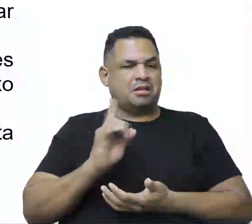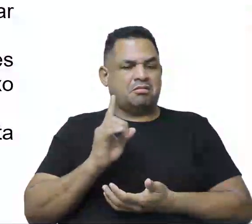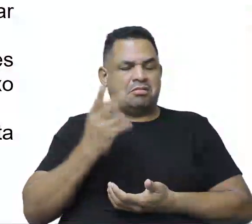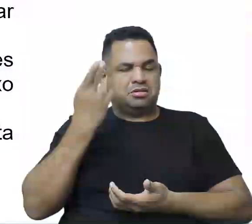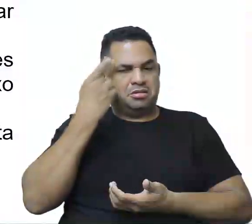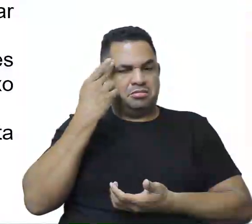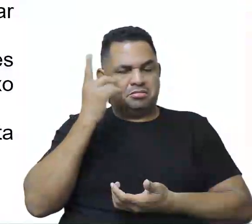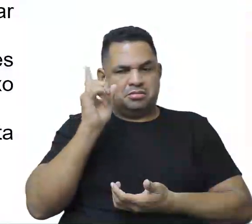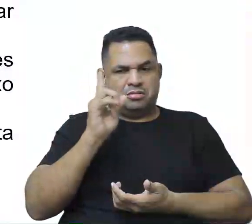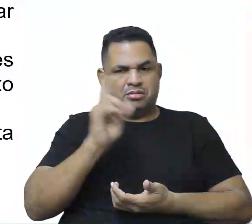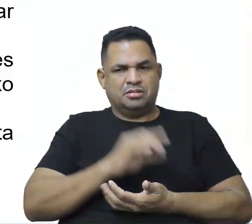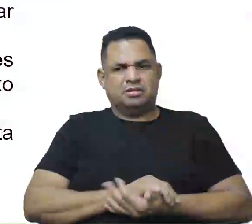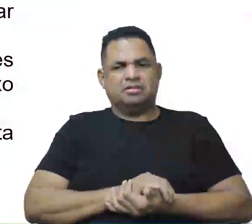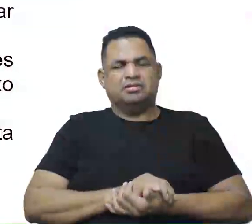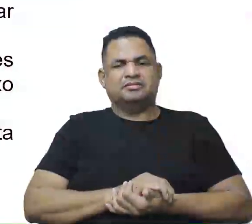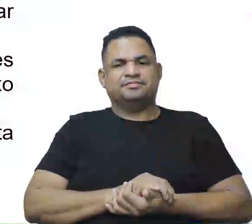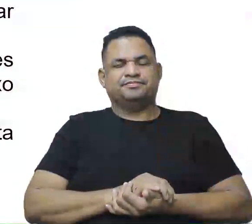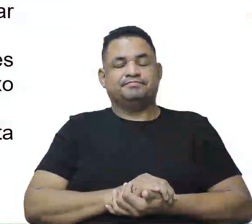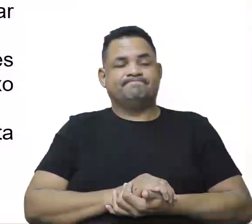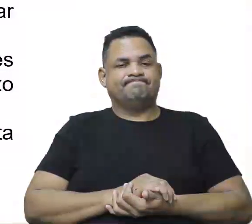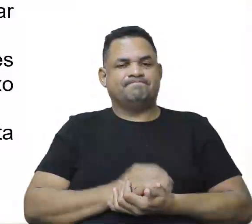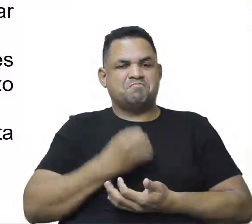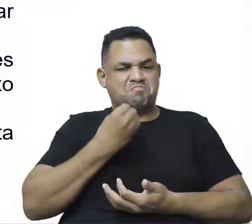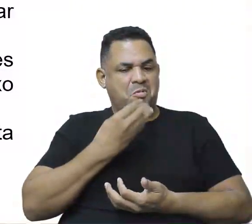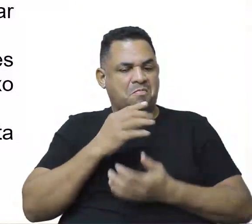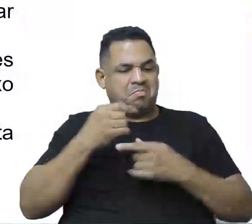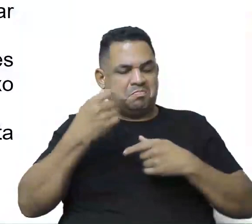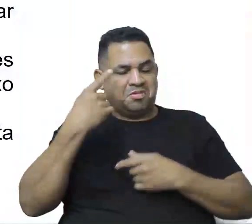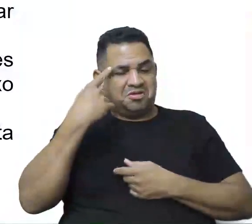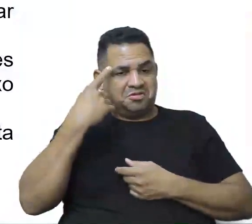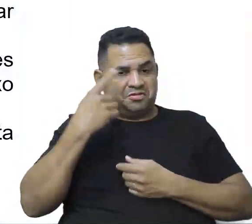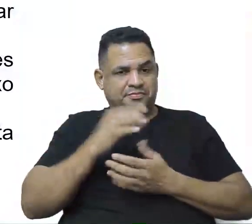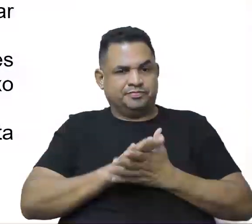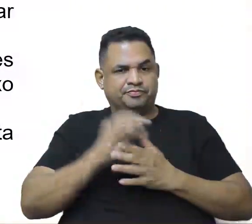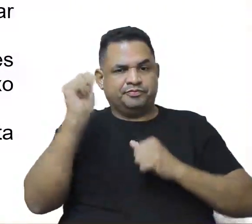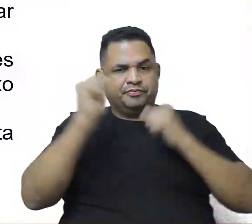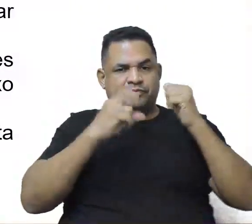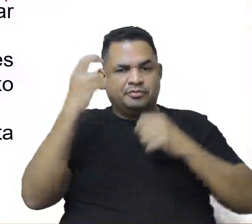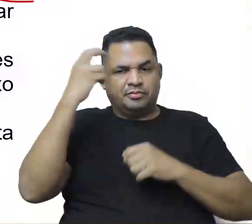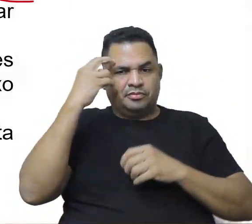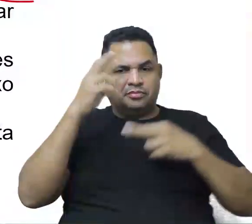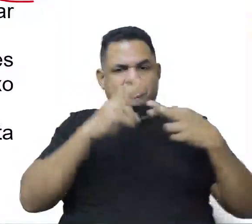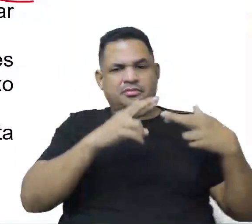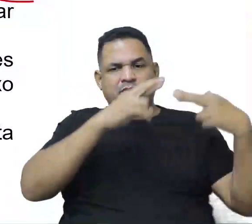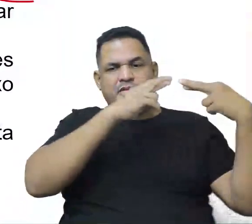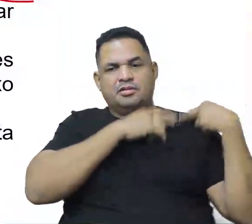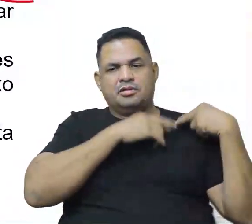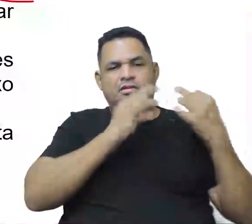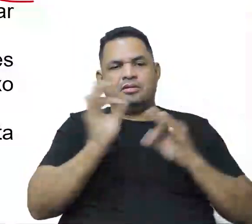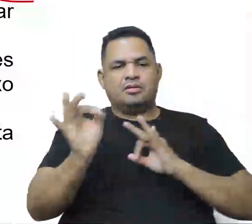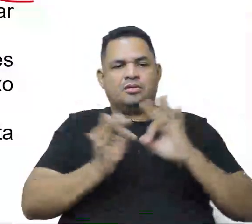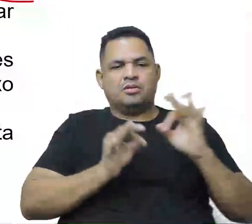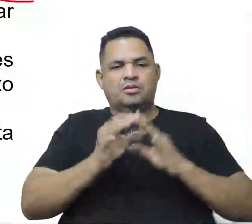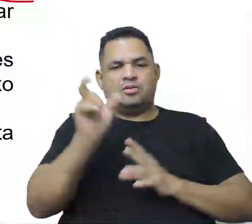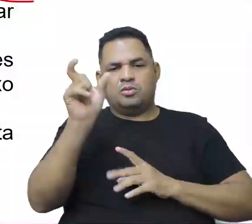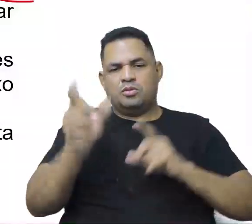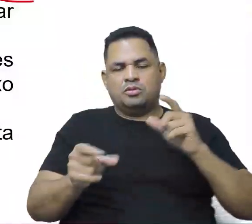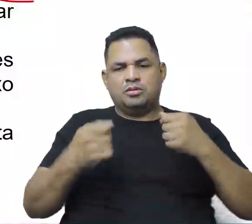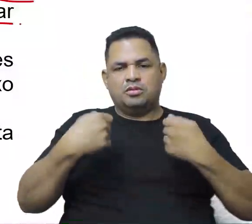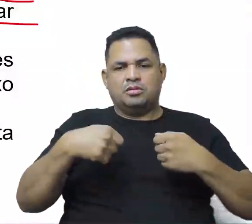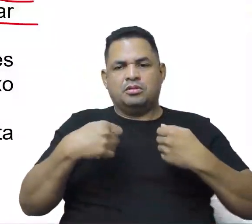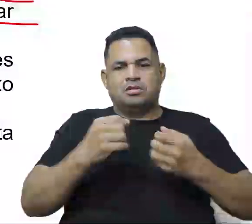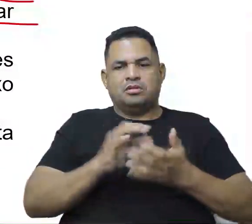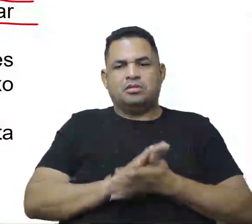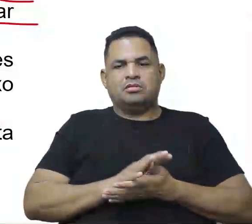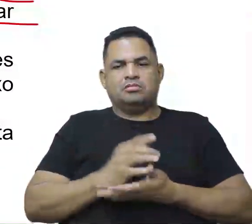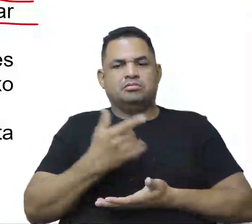natural coisa nenhuma. Foi muito bem pensada. B, a indústria cultural é responsável por criar no indivíduo necessidades